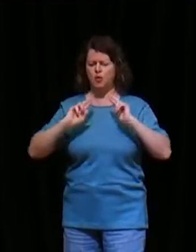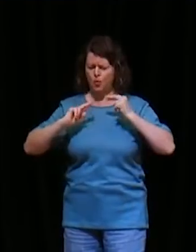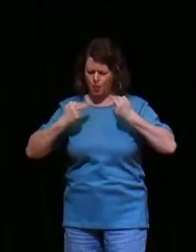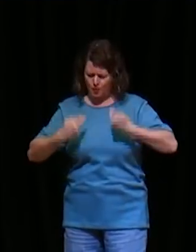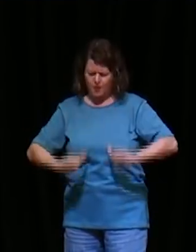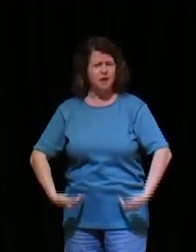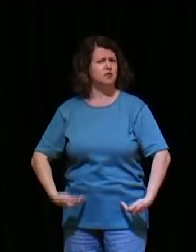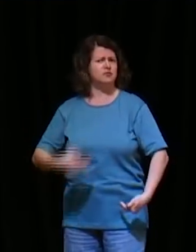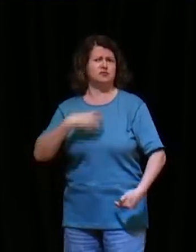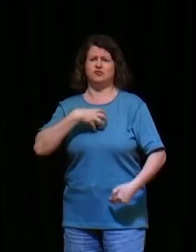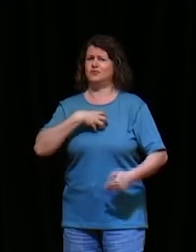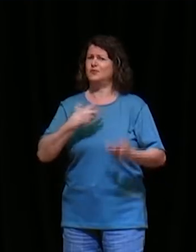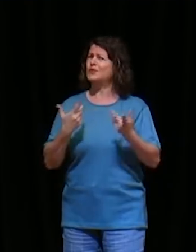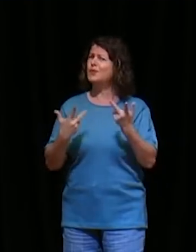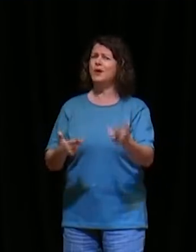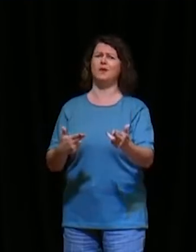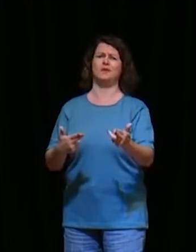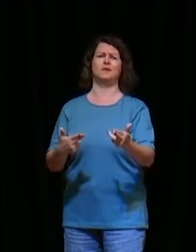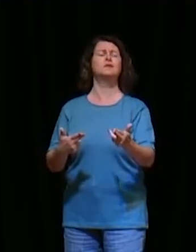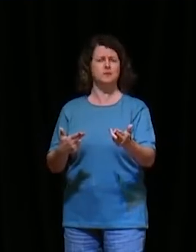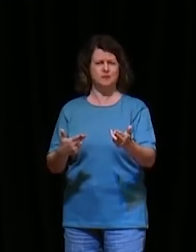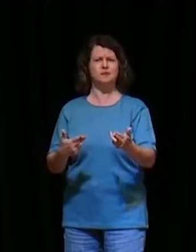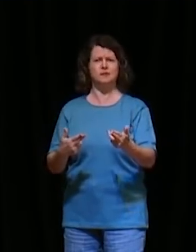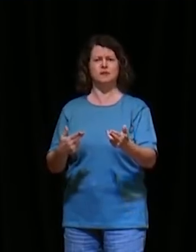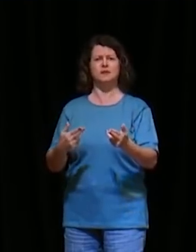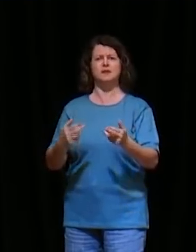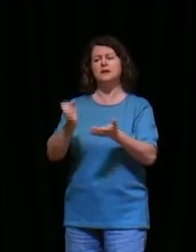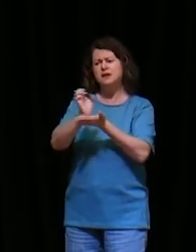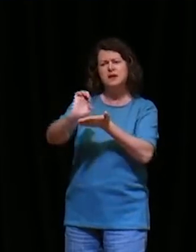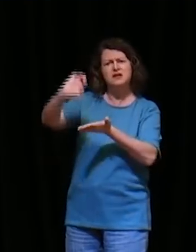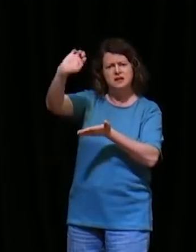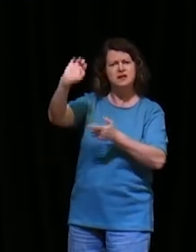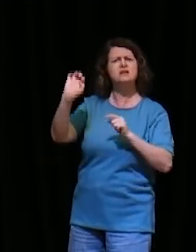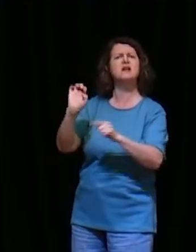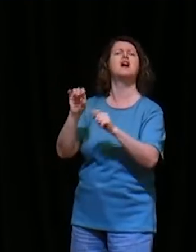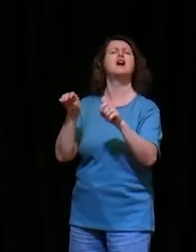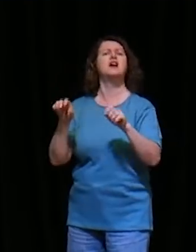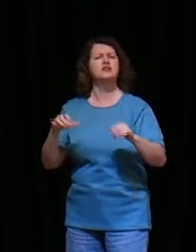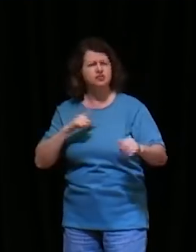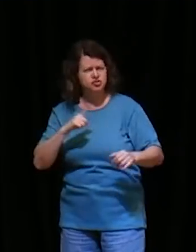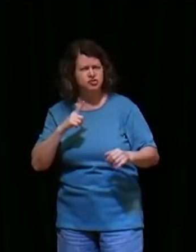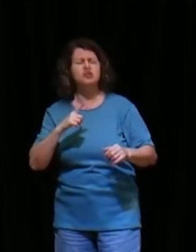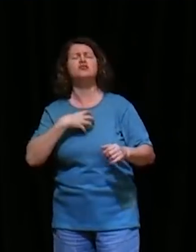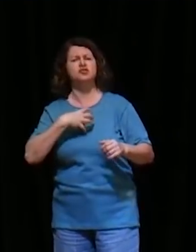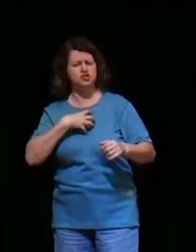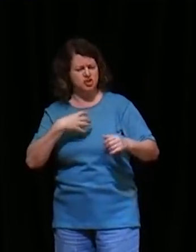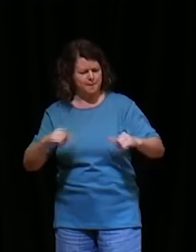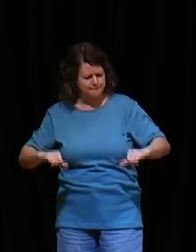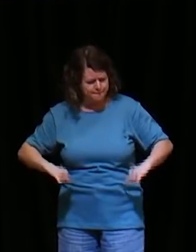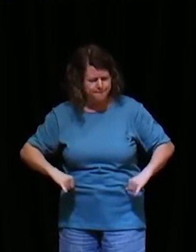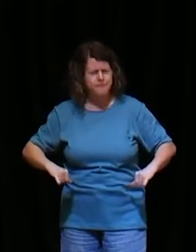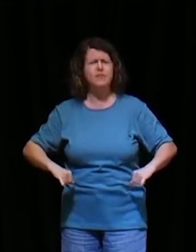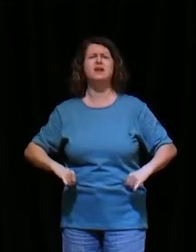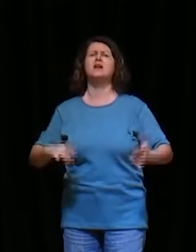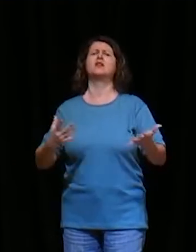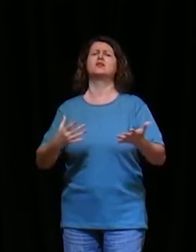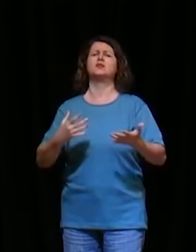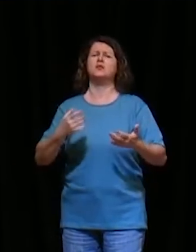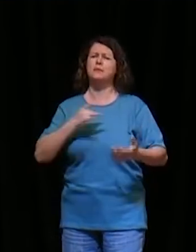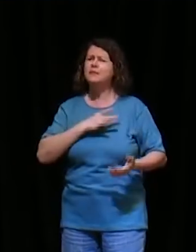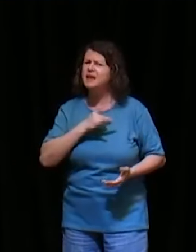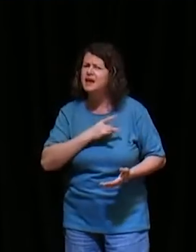os mesmos sentimentos, ele era sujeito a dores, ele era sujeito aos medos, ele foge da